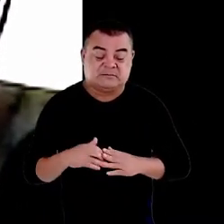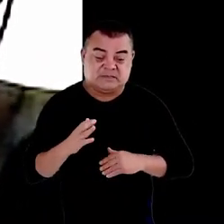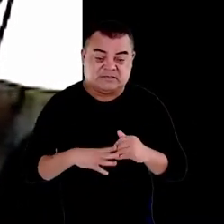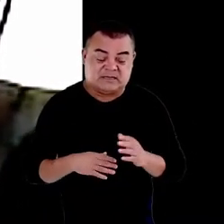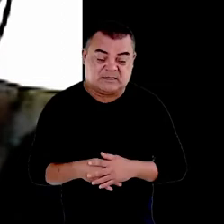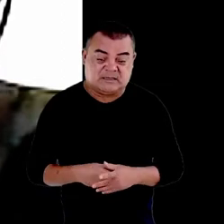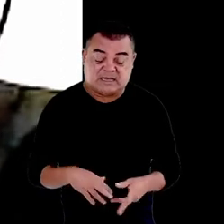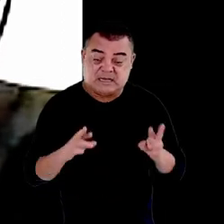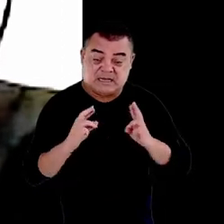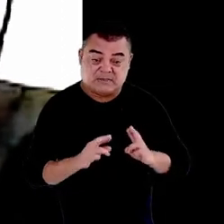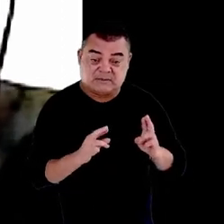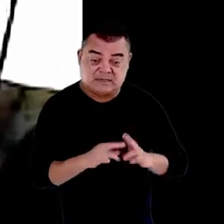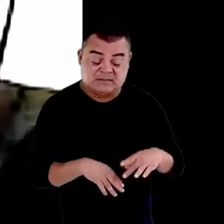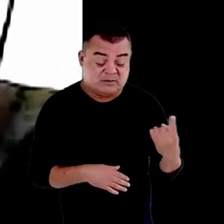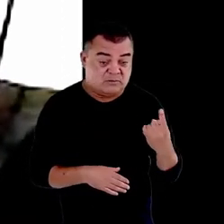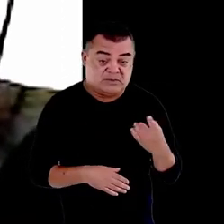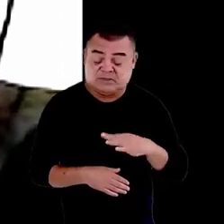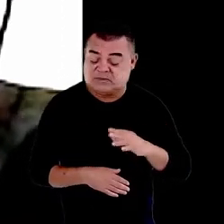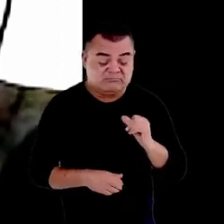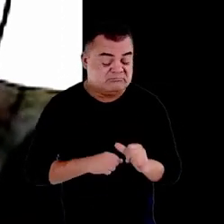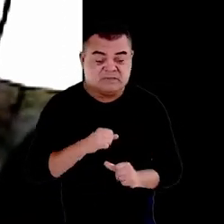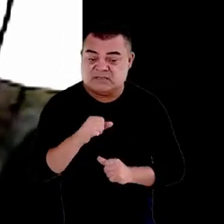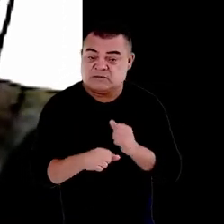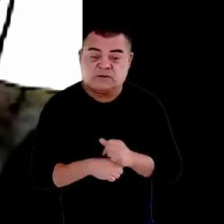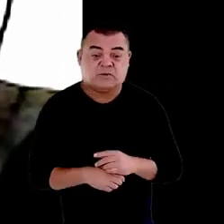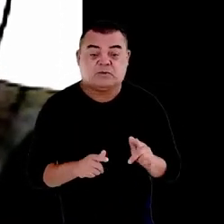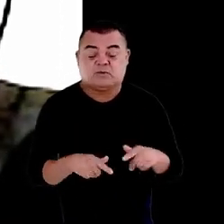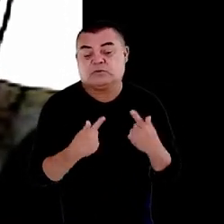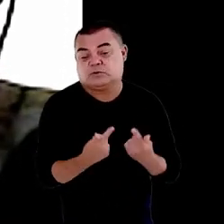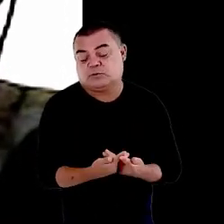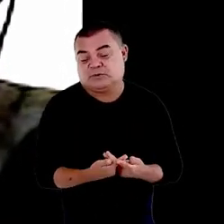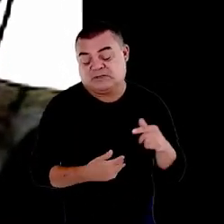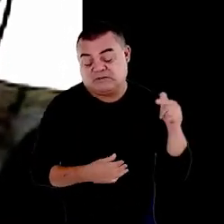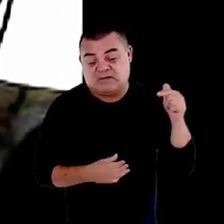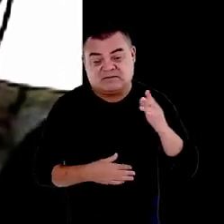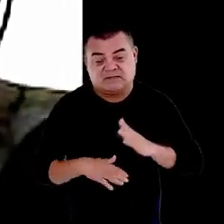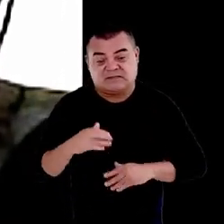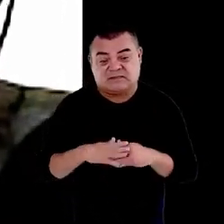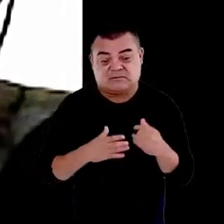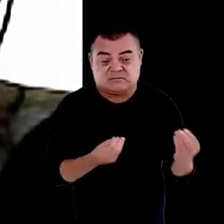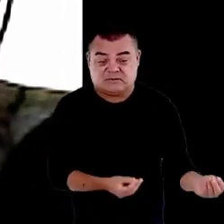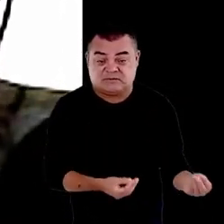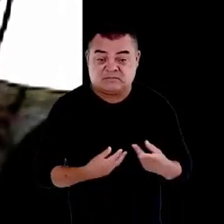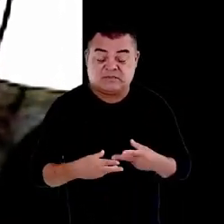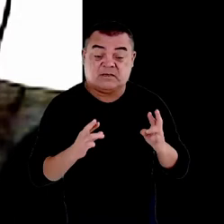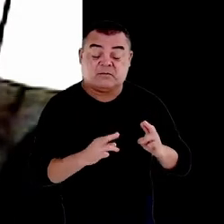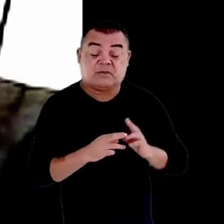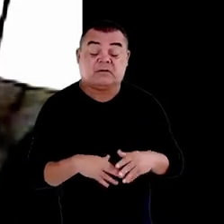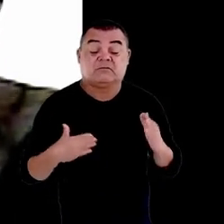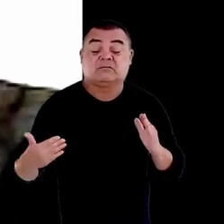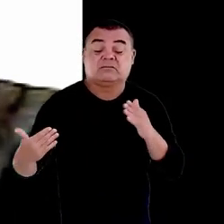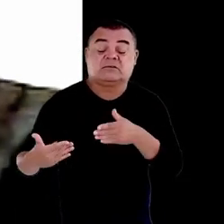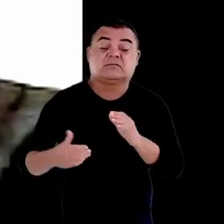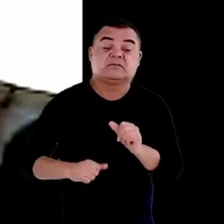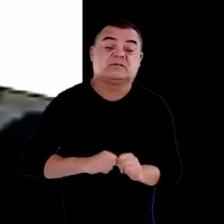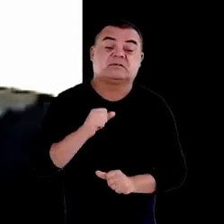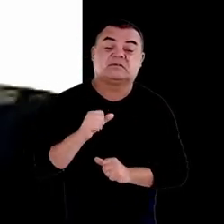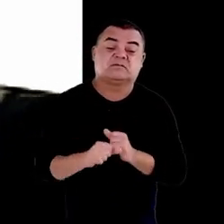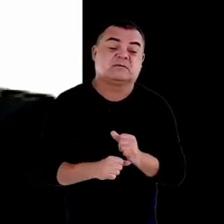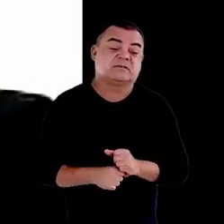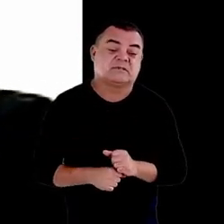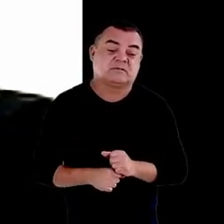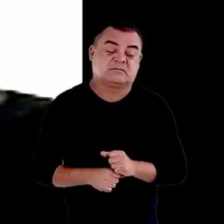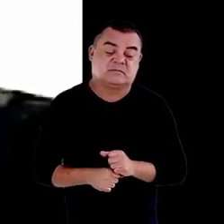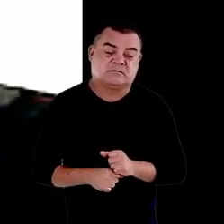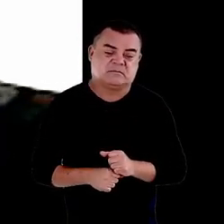sozinha não transforma o mundo e esta é uma ação que traz esperança porque visa uma transformação mesmo em